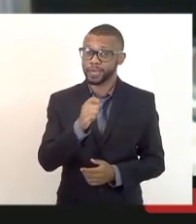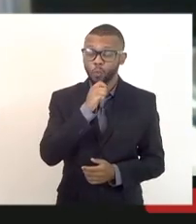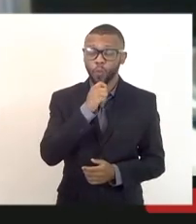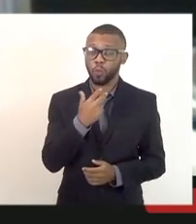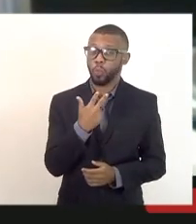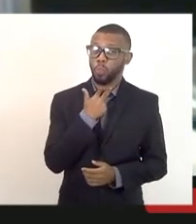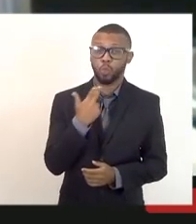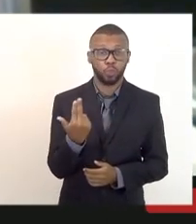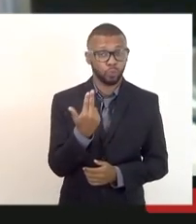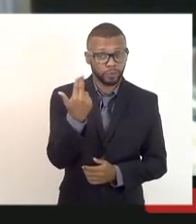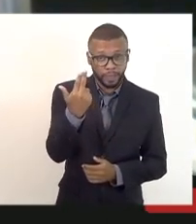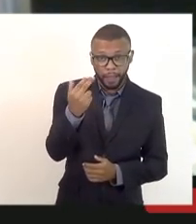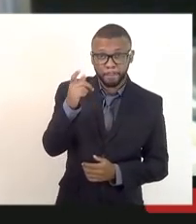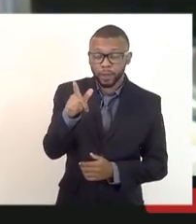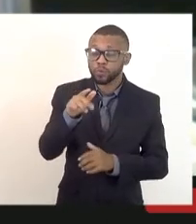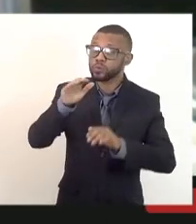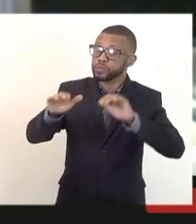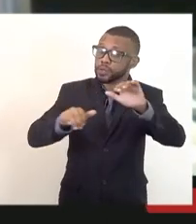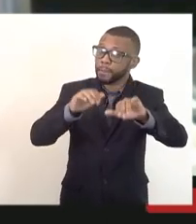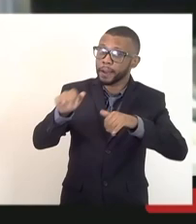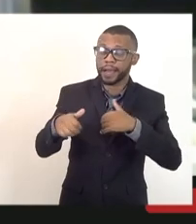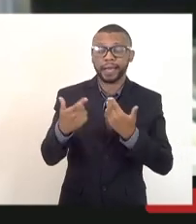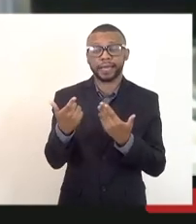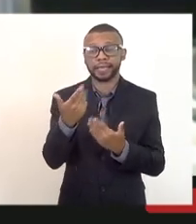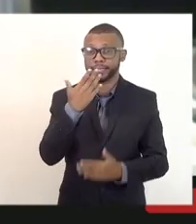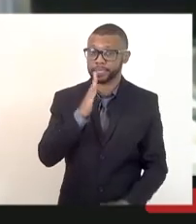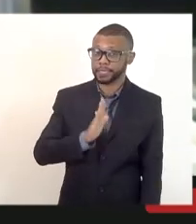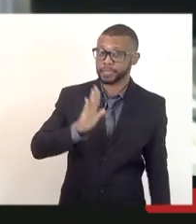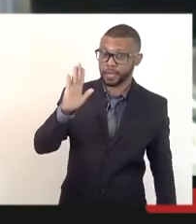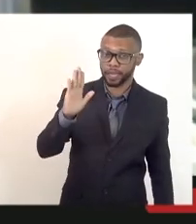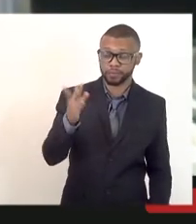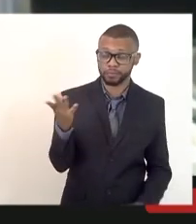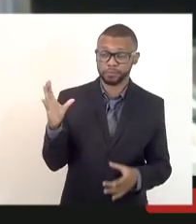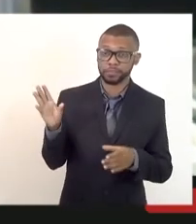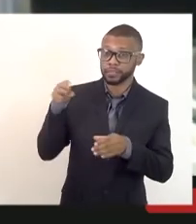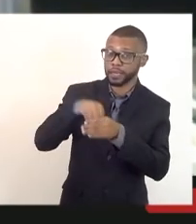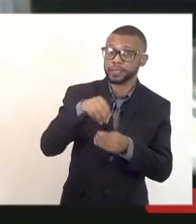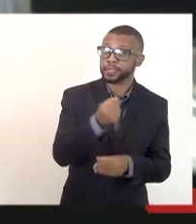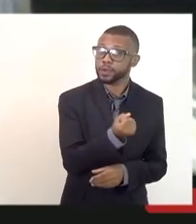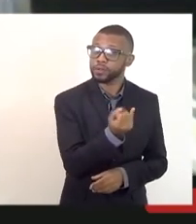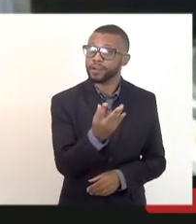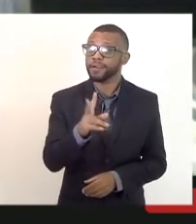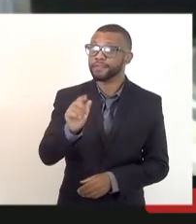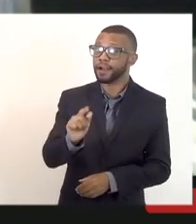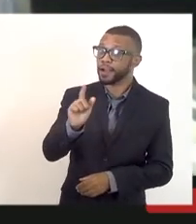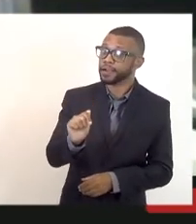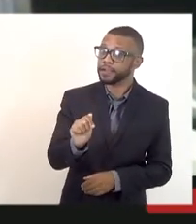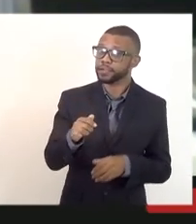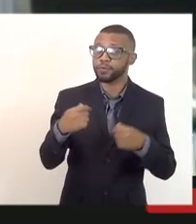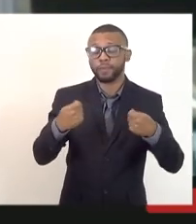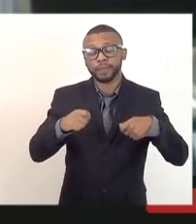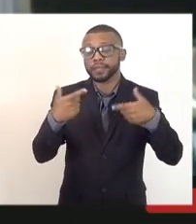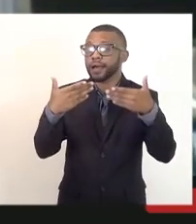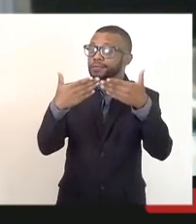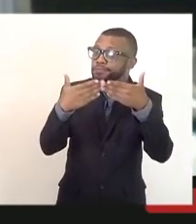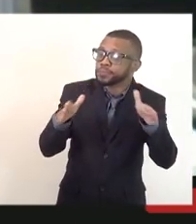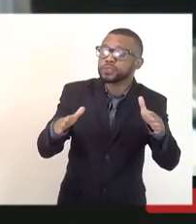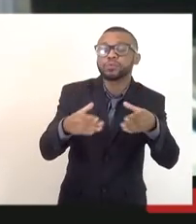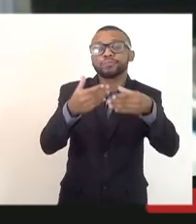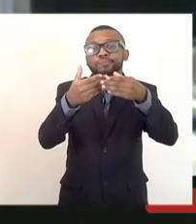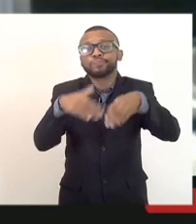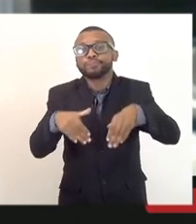esses candidatos dentro desse determinado número de vagas, eu vou ter que abrir um concurso público para completar essas 28